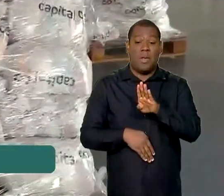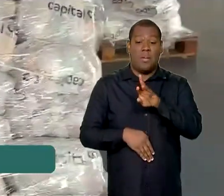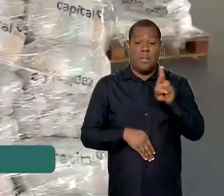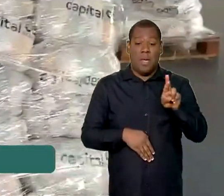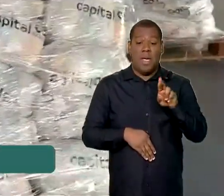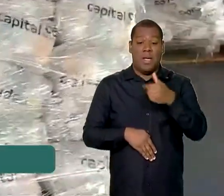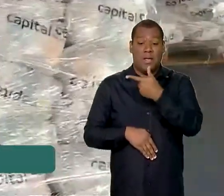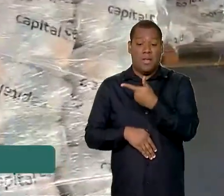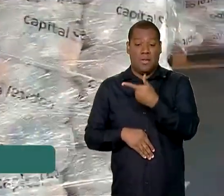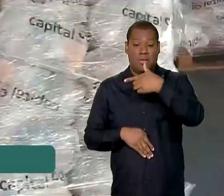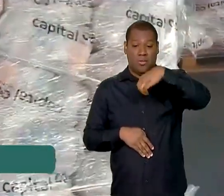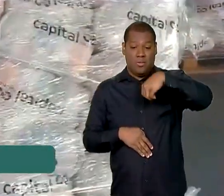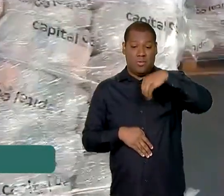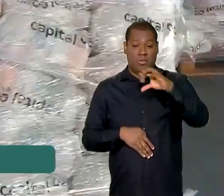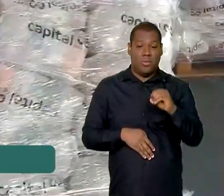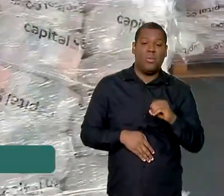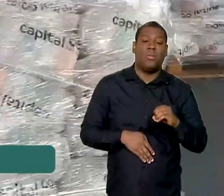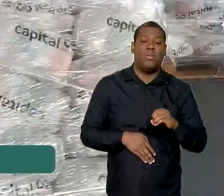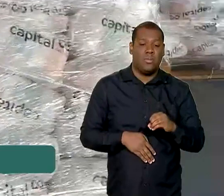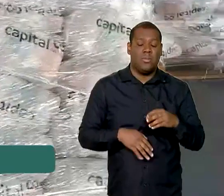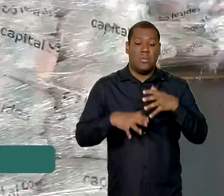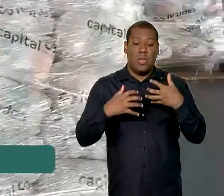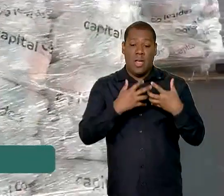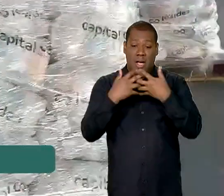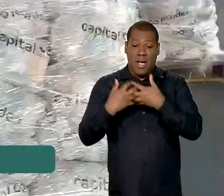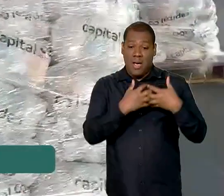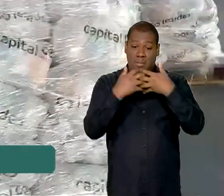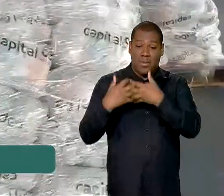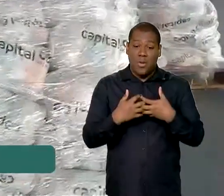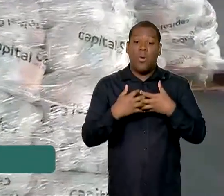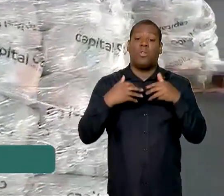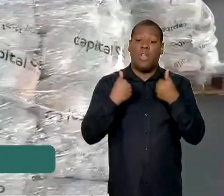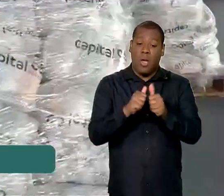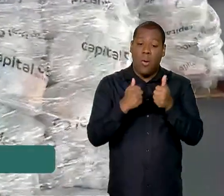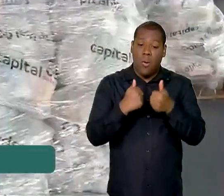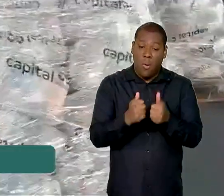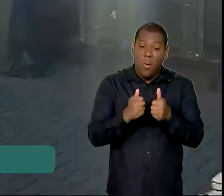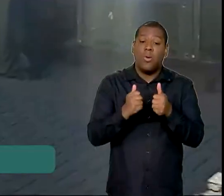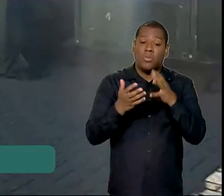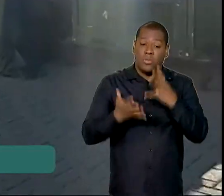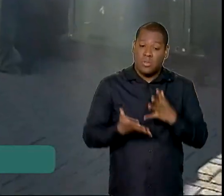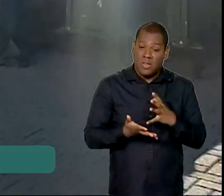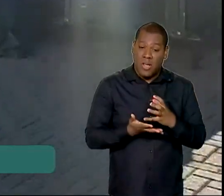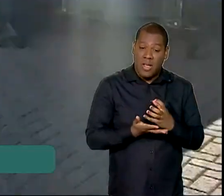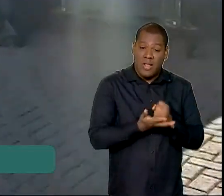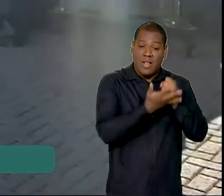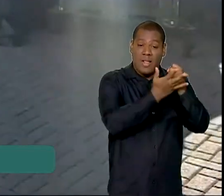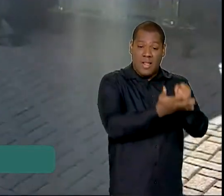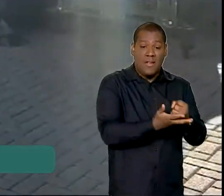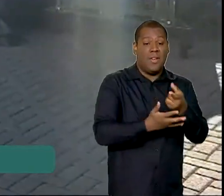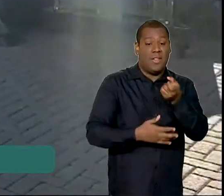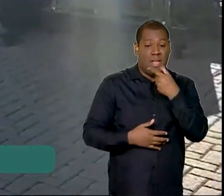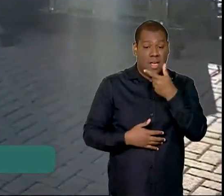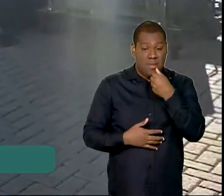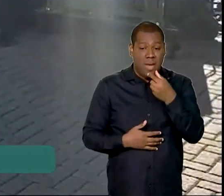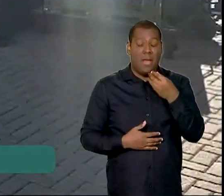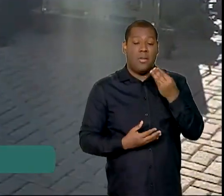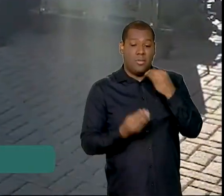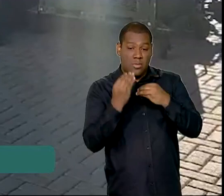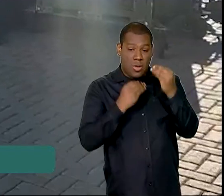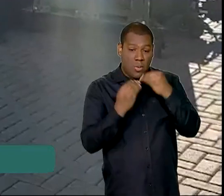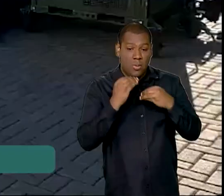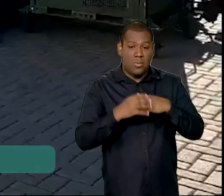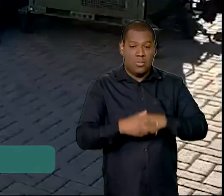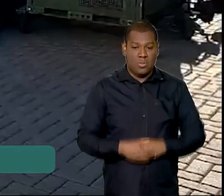Apenas caminhões e ônibus com mantimentos e medicamentos são liberados. E foi em Guaíba que a Marinha montou